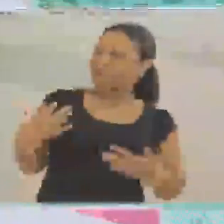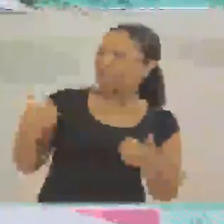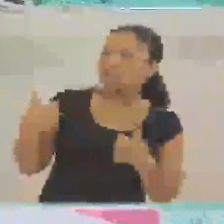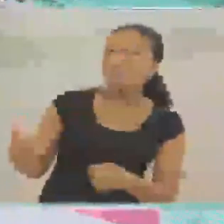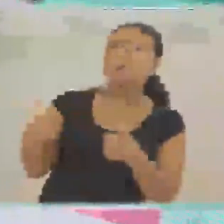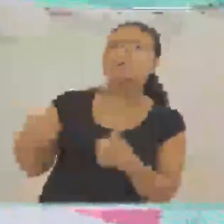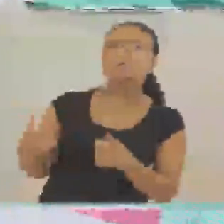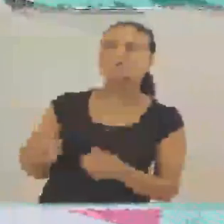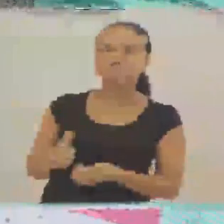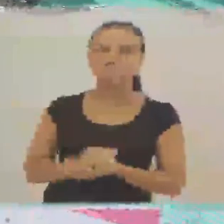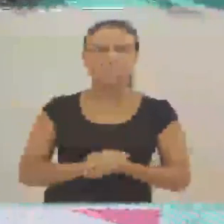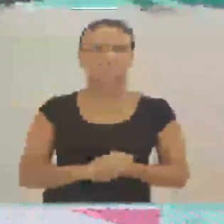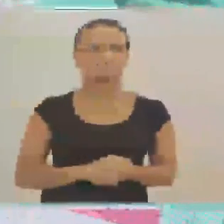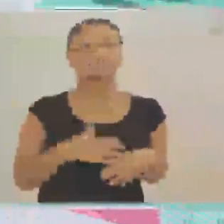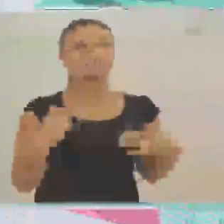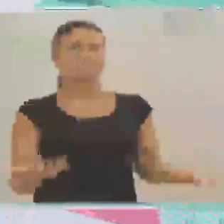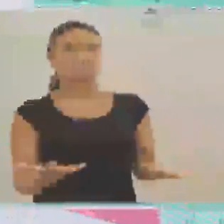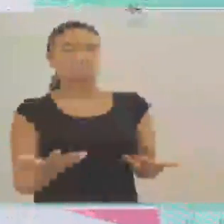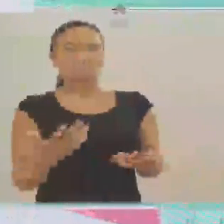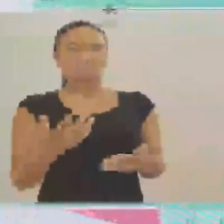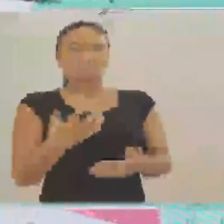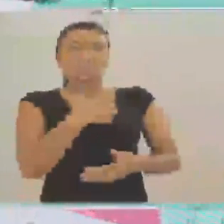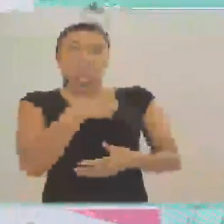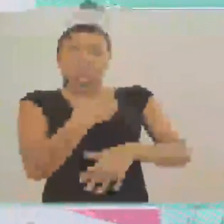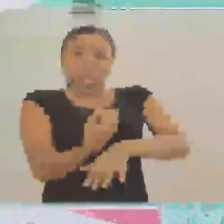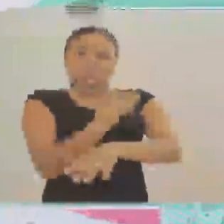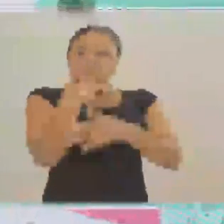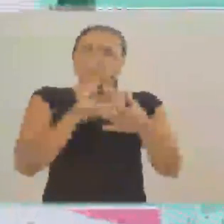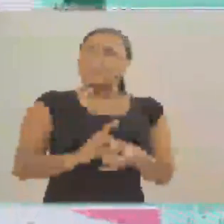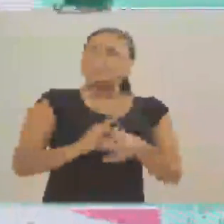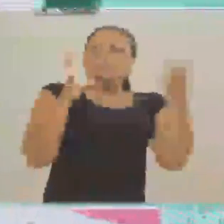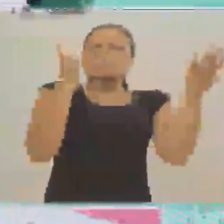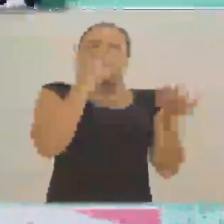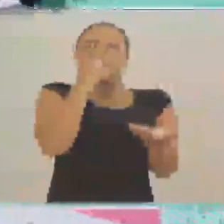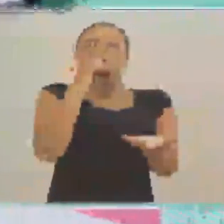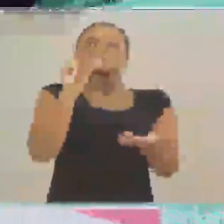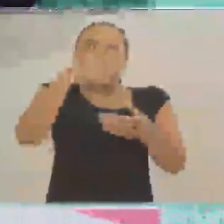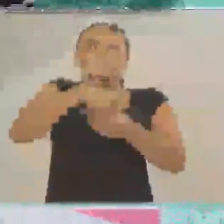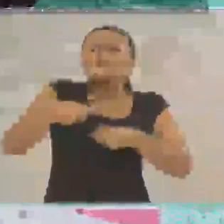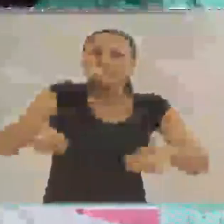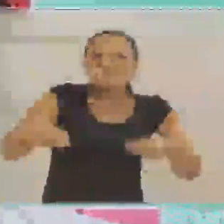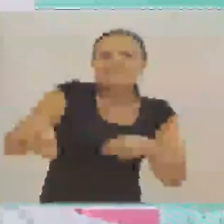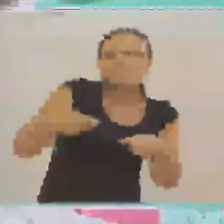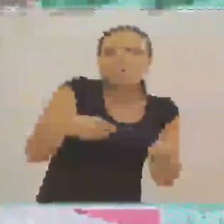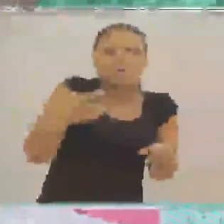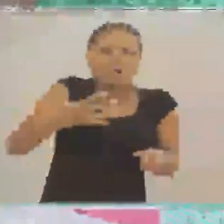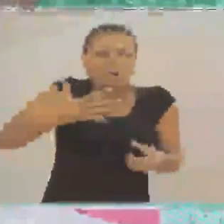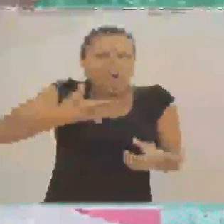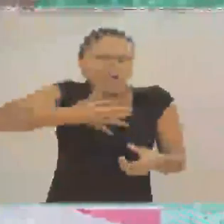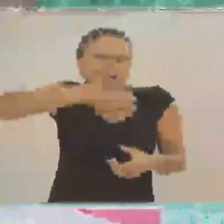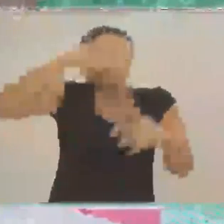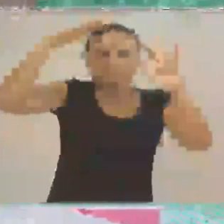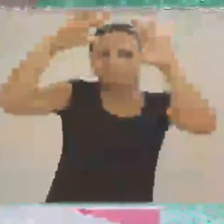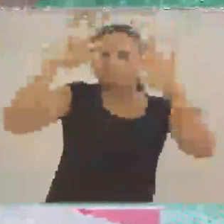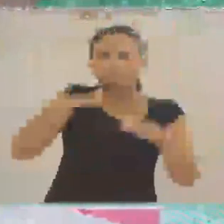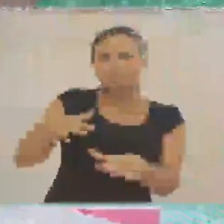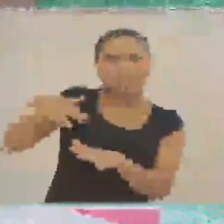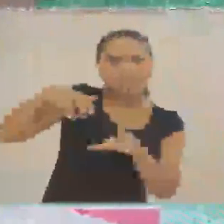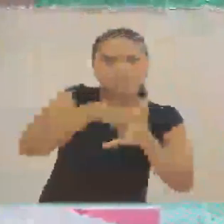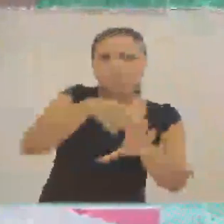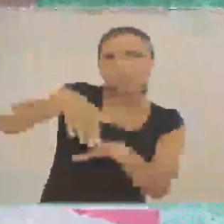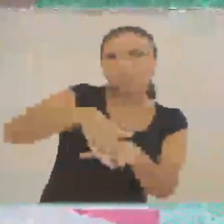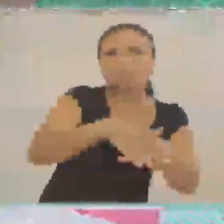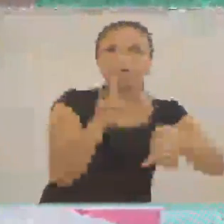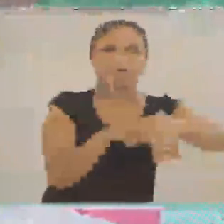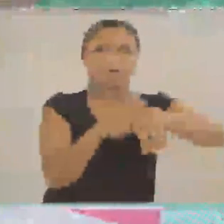A sensação da liberdade é muito parecida com a moto. A velocidade, a neve batendo, que nessa hora eu tava vendo que tava nevando um pouco. Foi